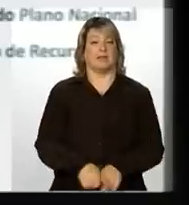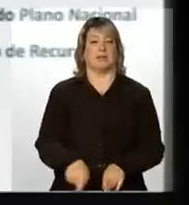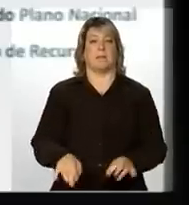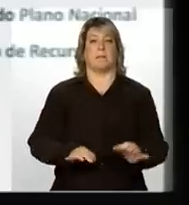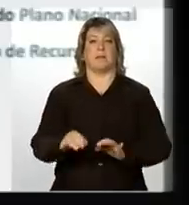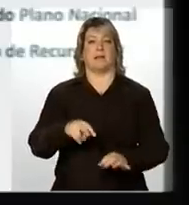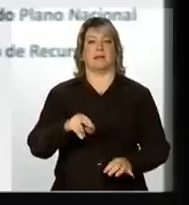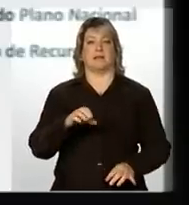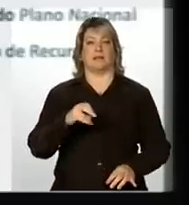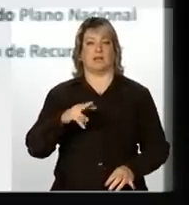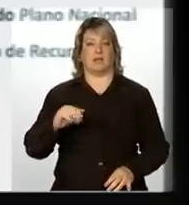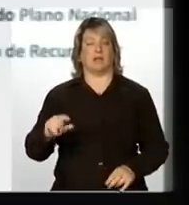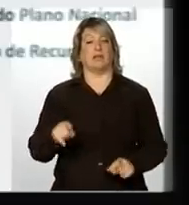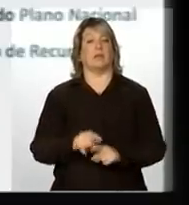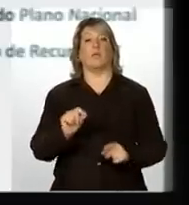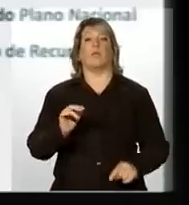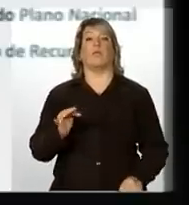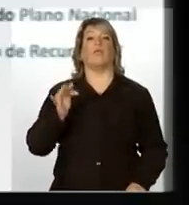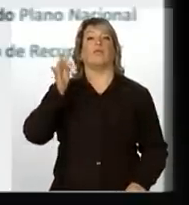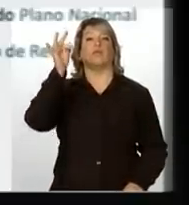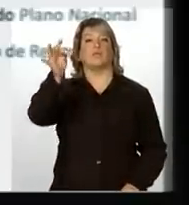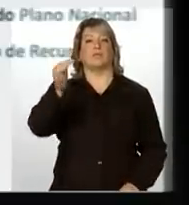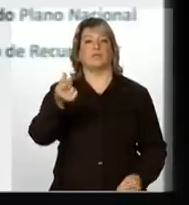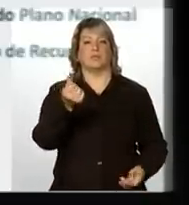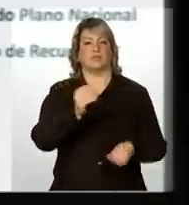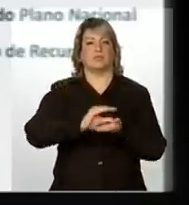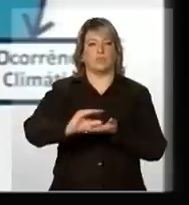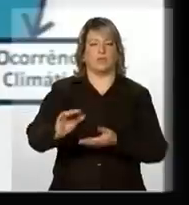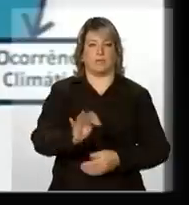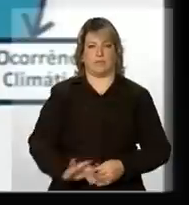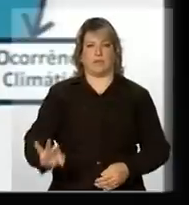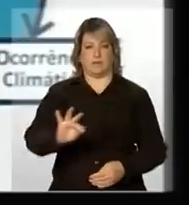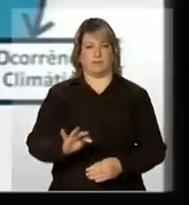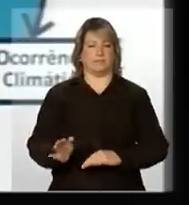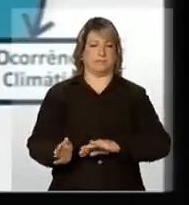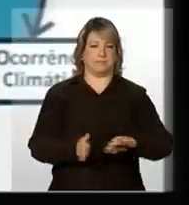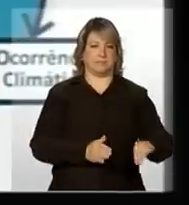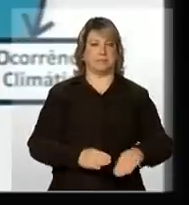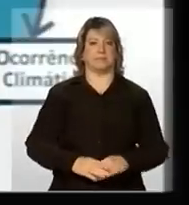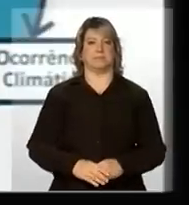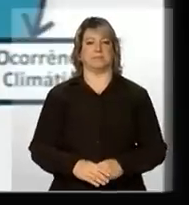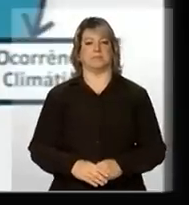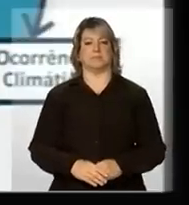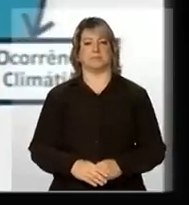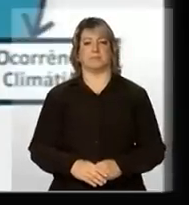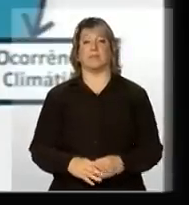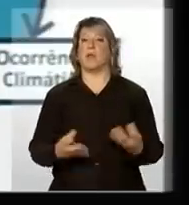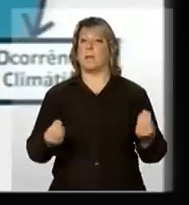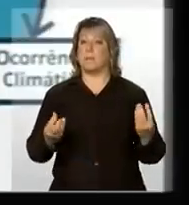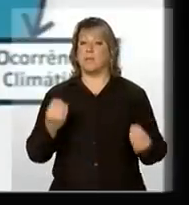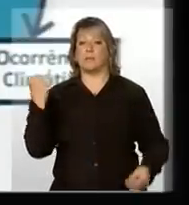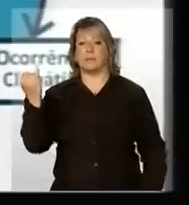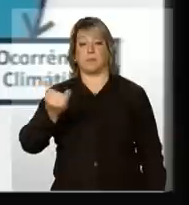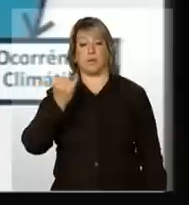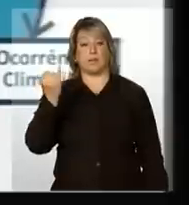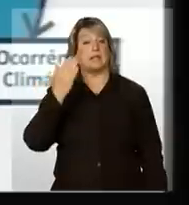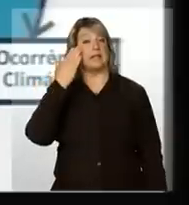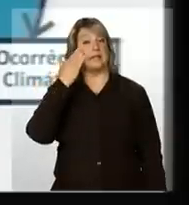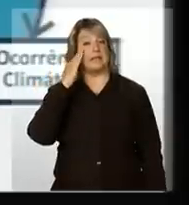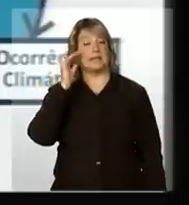e o futuro, aplicação de recursos federais. Próximo, por favor. Muito importante entender